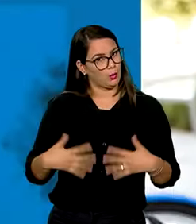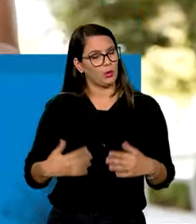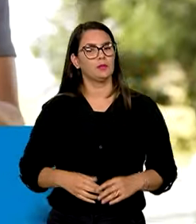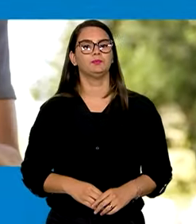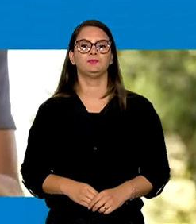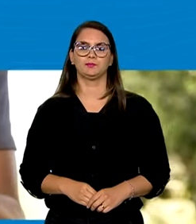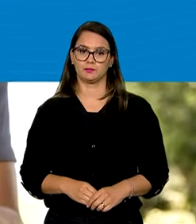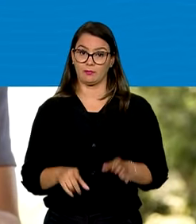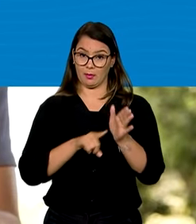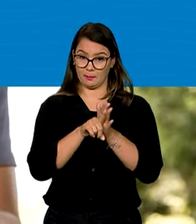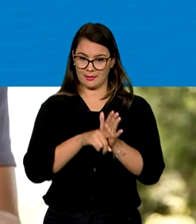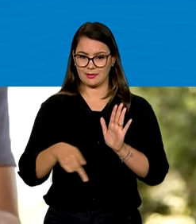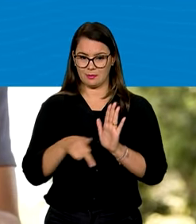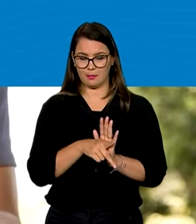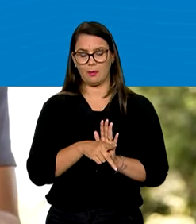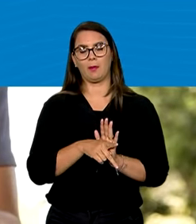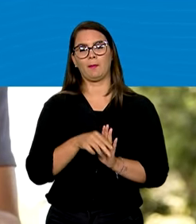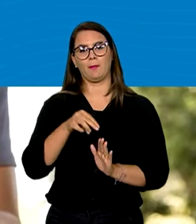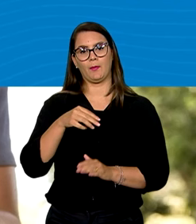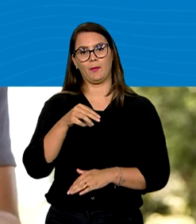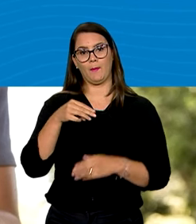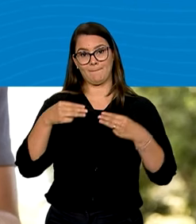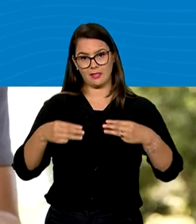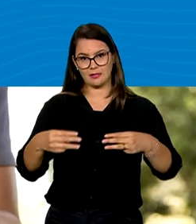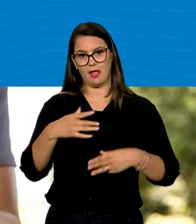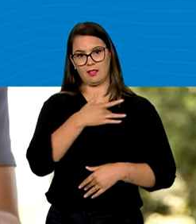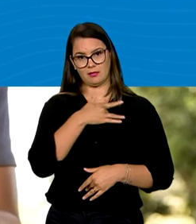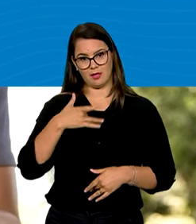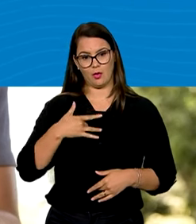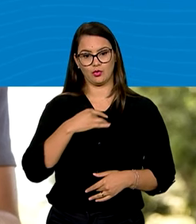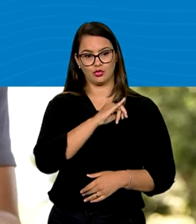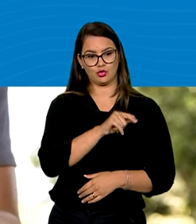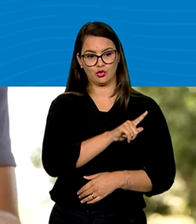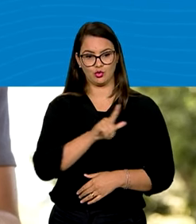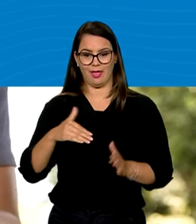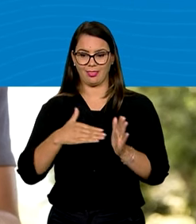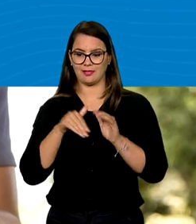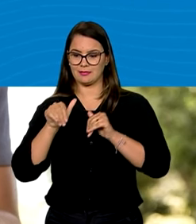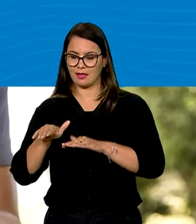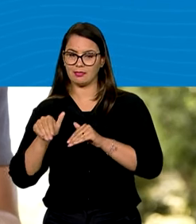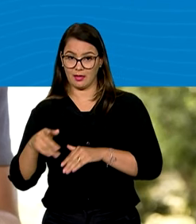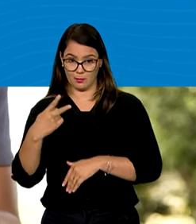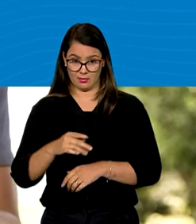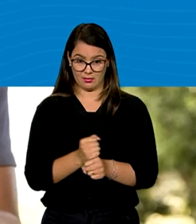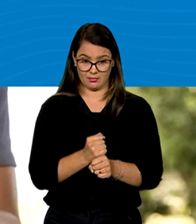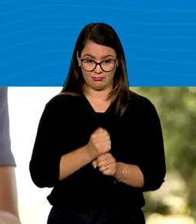Levantamento feito pelo Ministério da Saúde entre julho e setembro deste ano, identificou 6